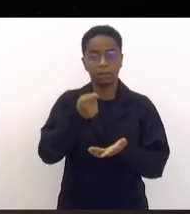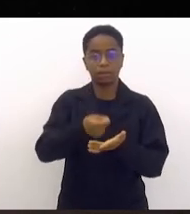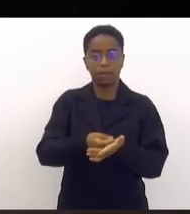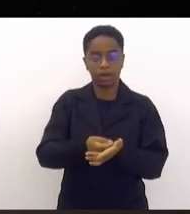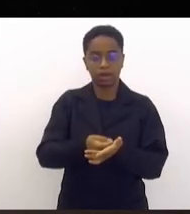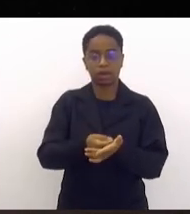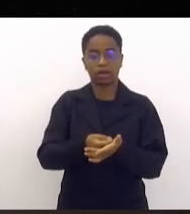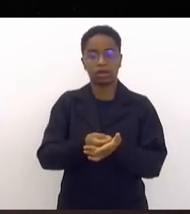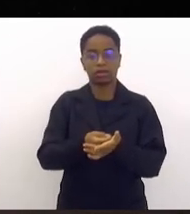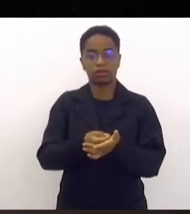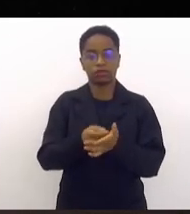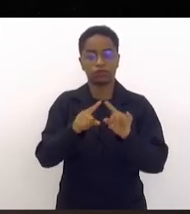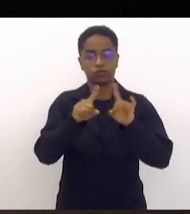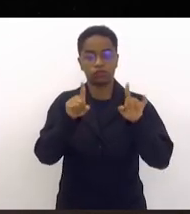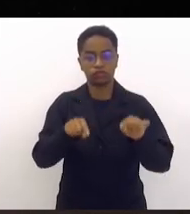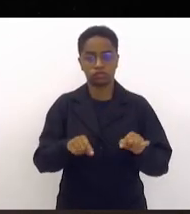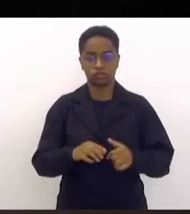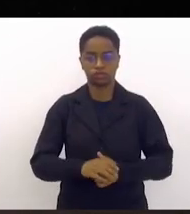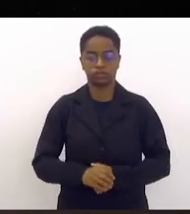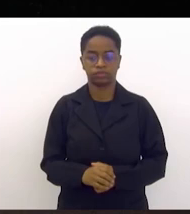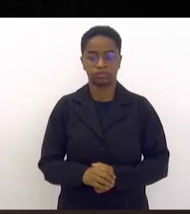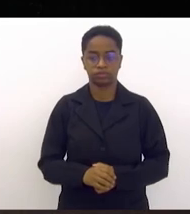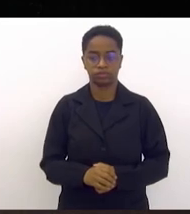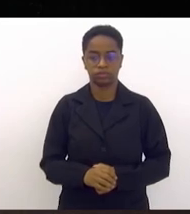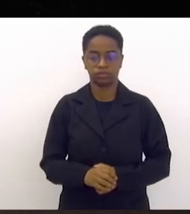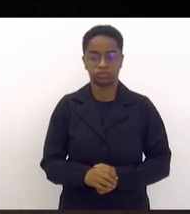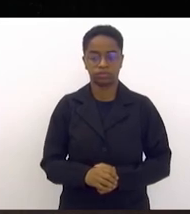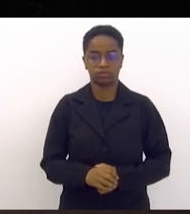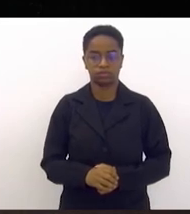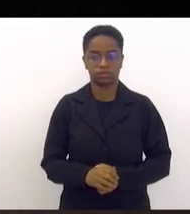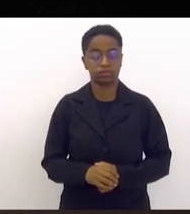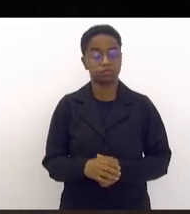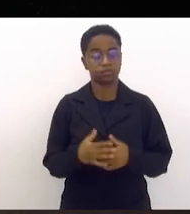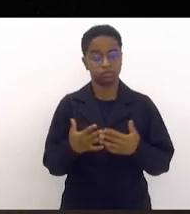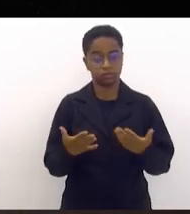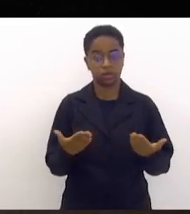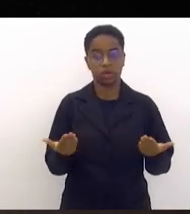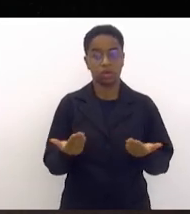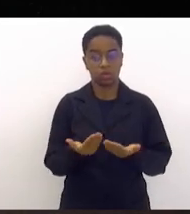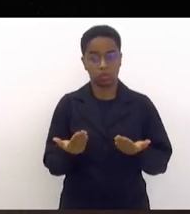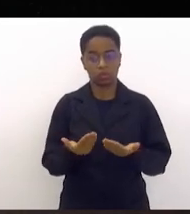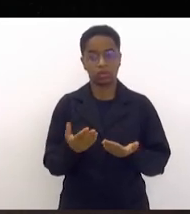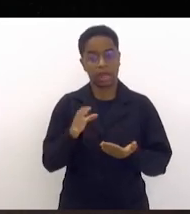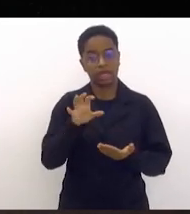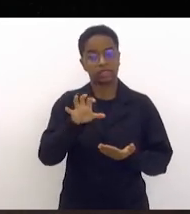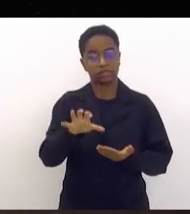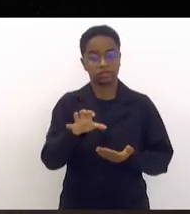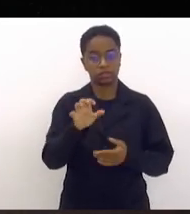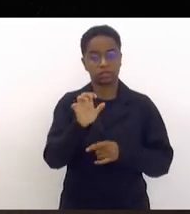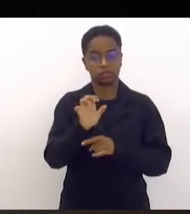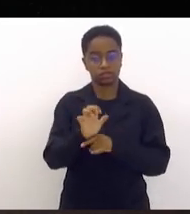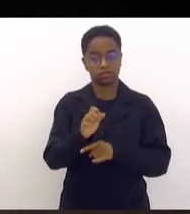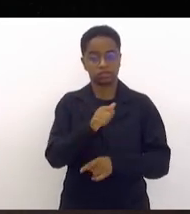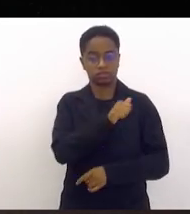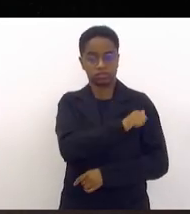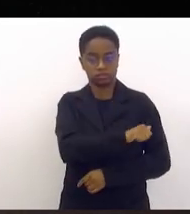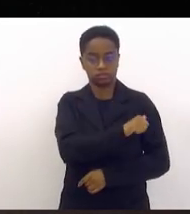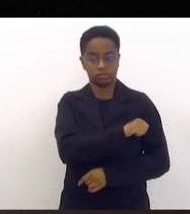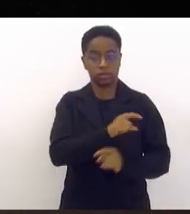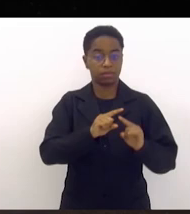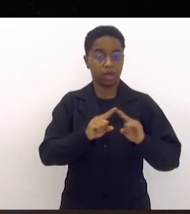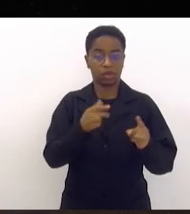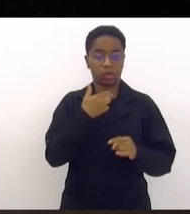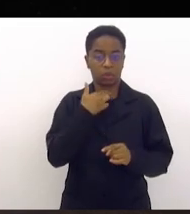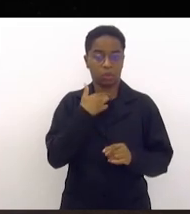obra de servidor. Nesse cenário que se encontra hoje o Estado do Rio de Janeiro. E não deveria ser